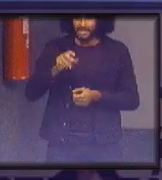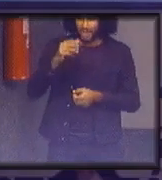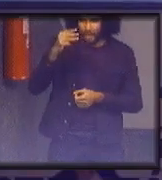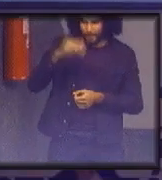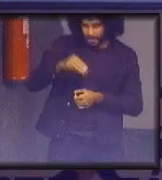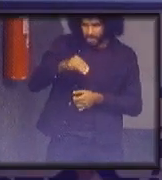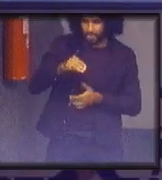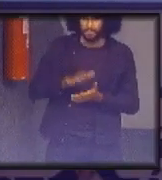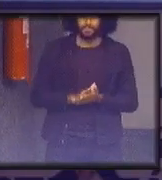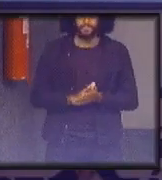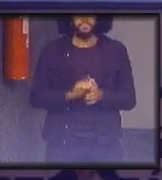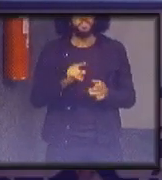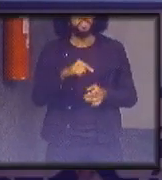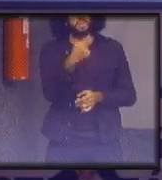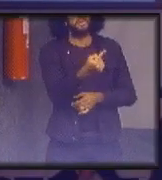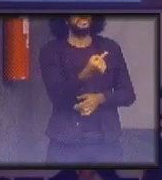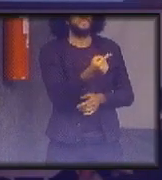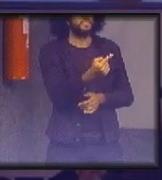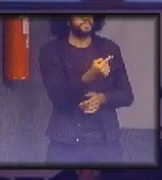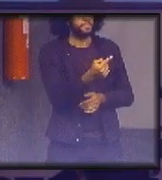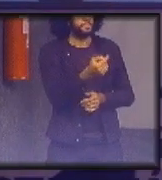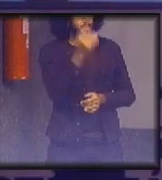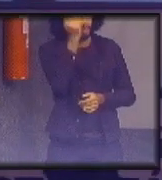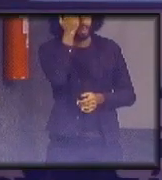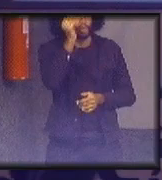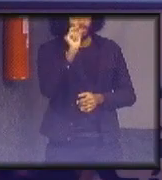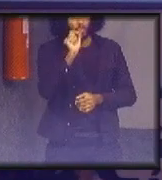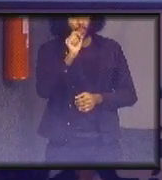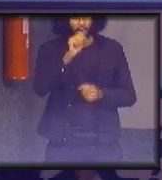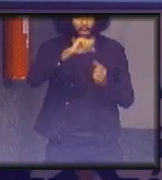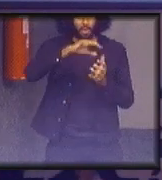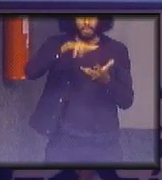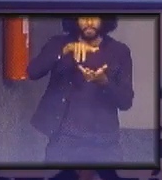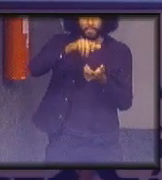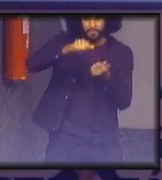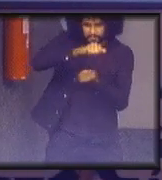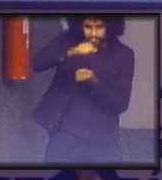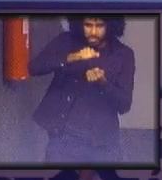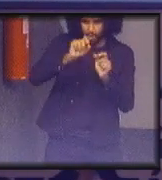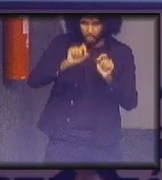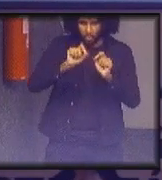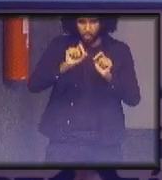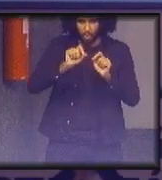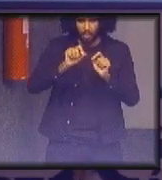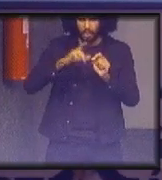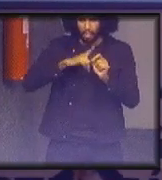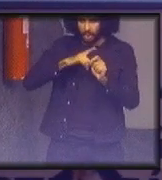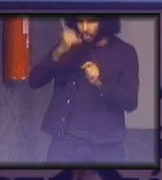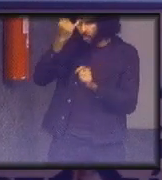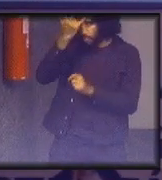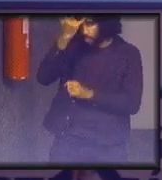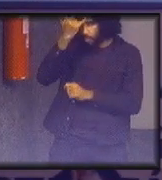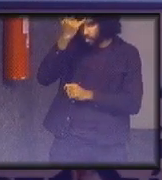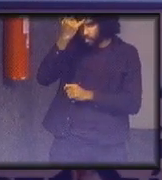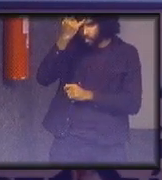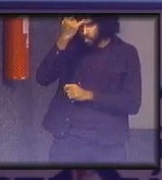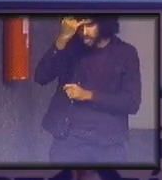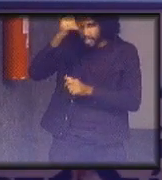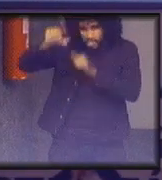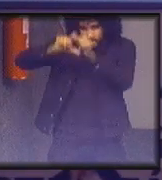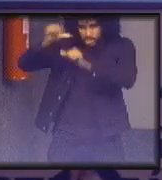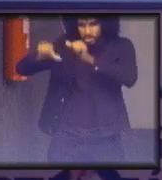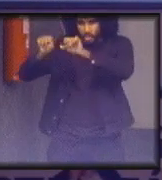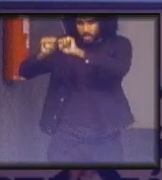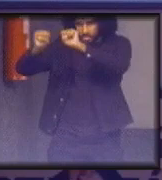próximo passo é entender a sustentabilidade por meio dessa ideia de inovação